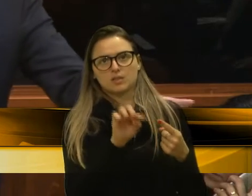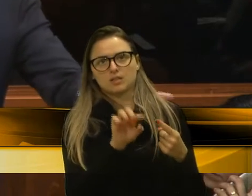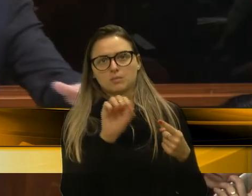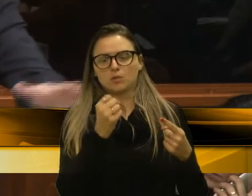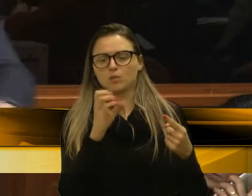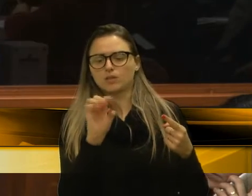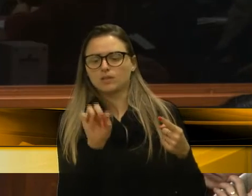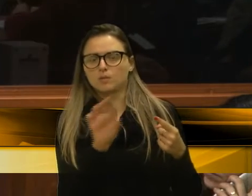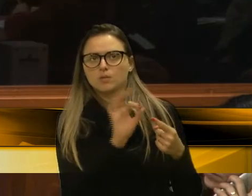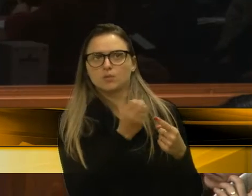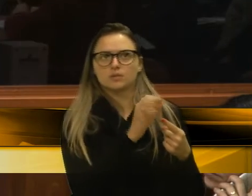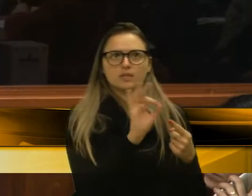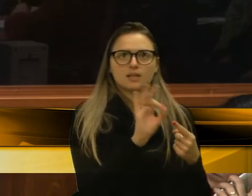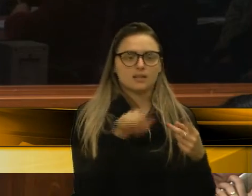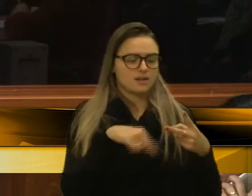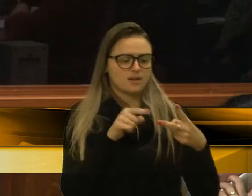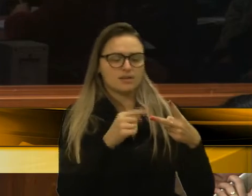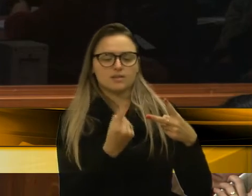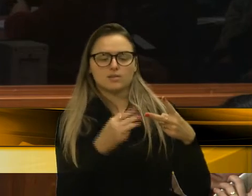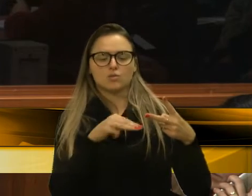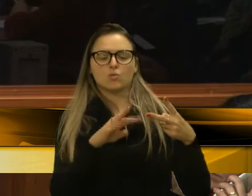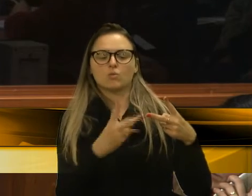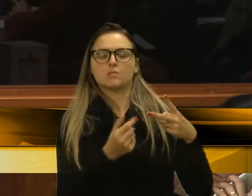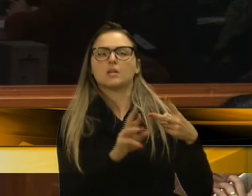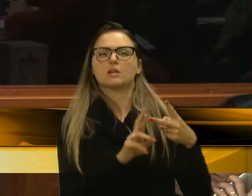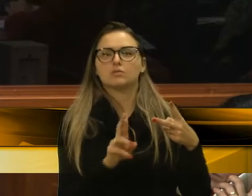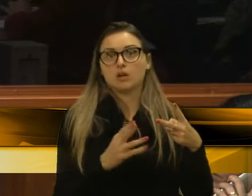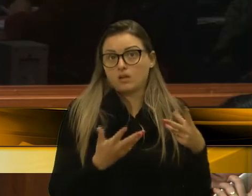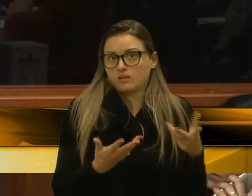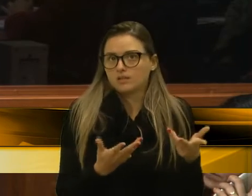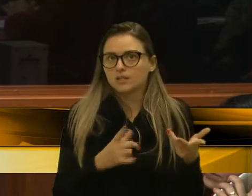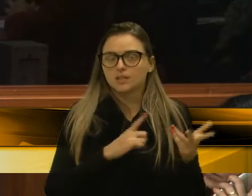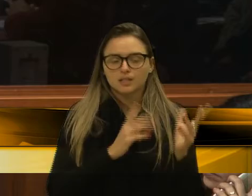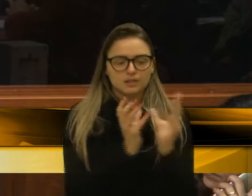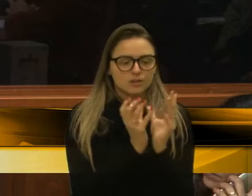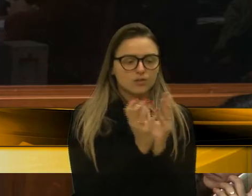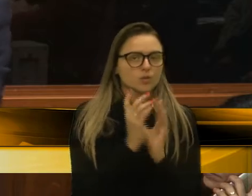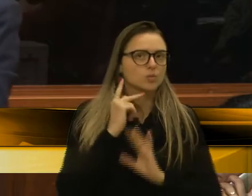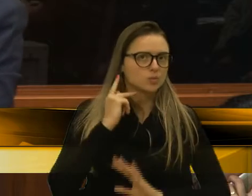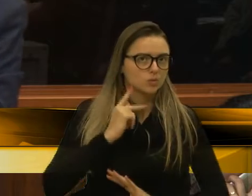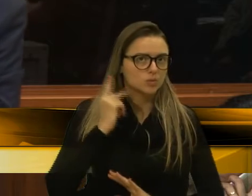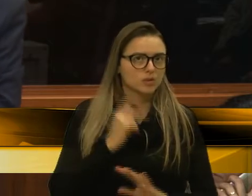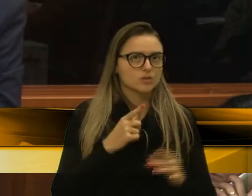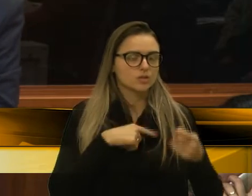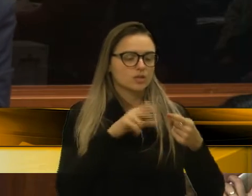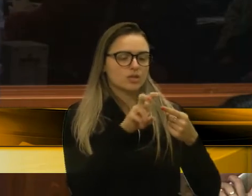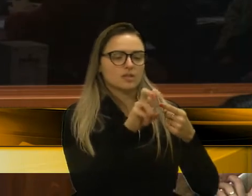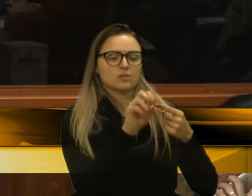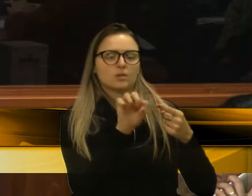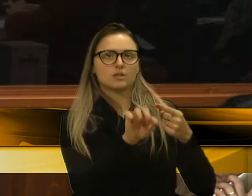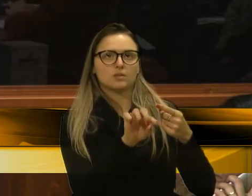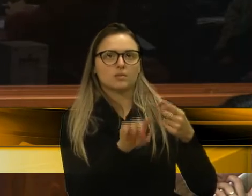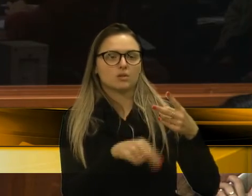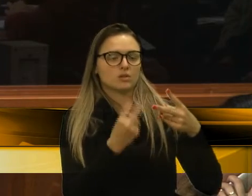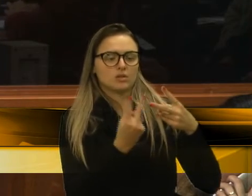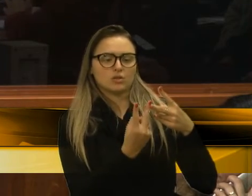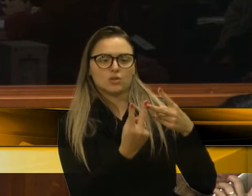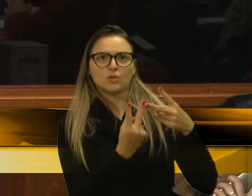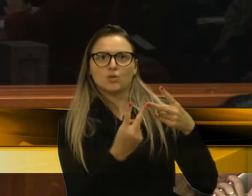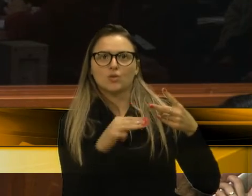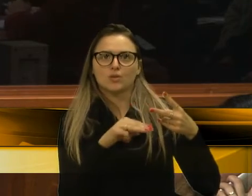nada, e o outro ganhava R 1 milhão. Nós tivemos partidos até que um ganhava R$ mil, o outro ganhava R$ milhões.